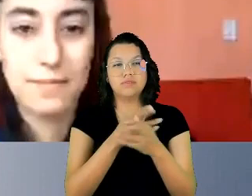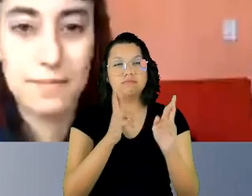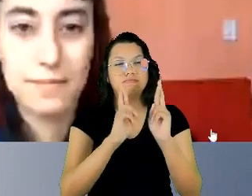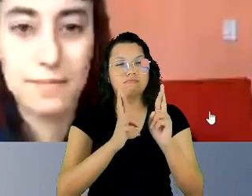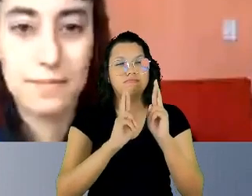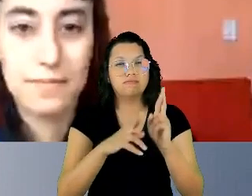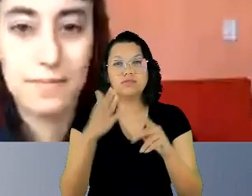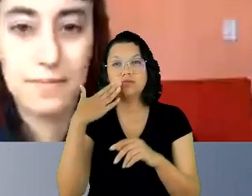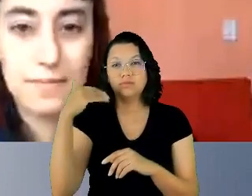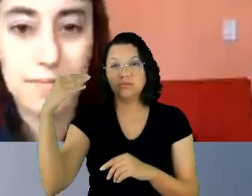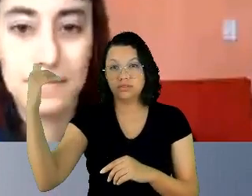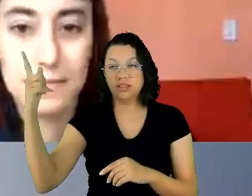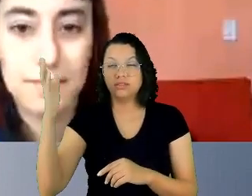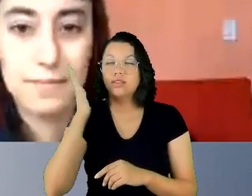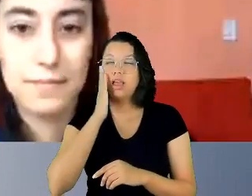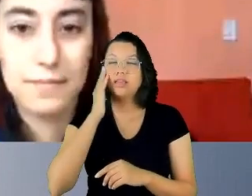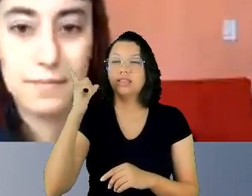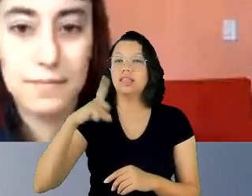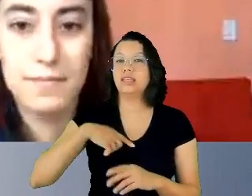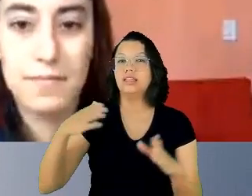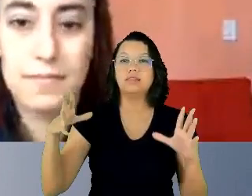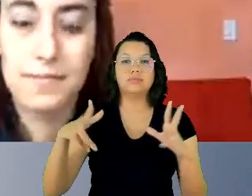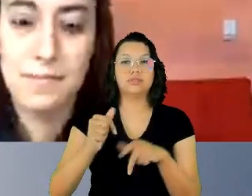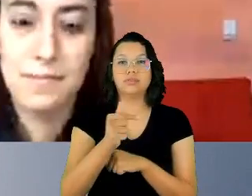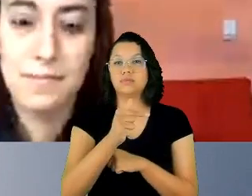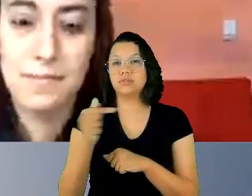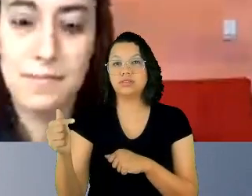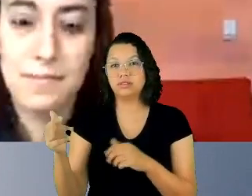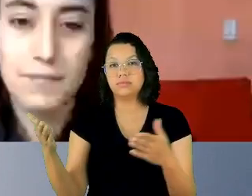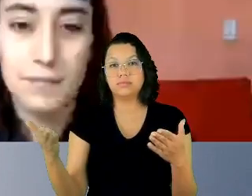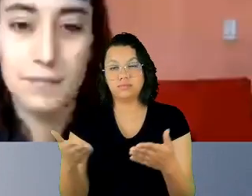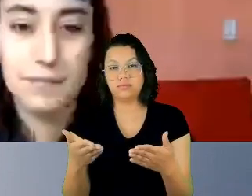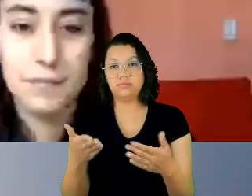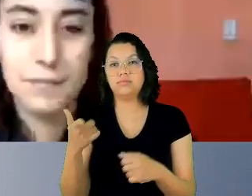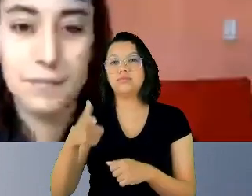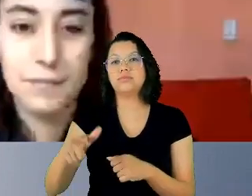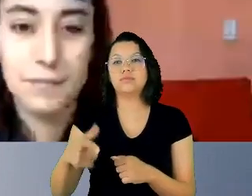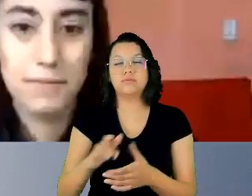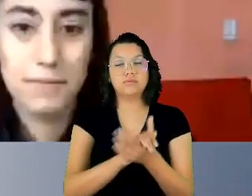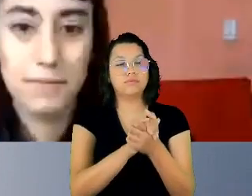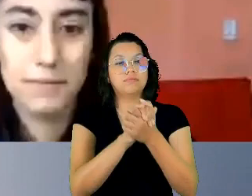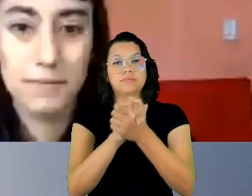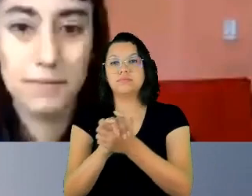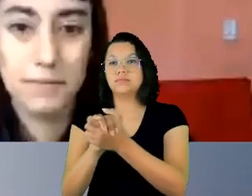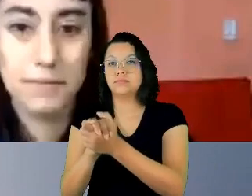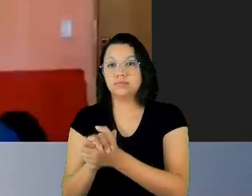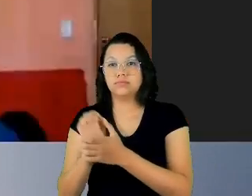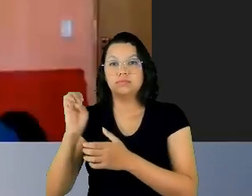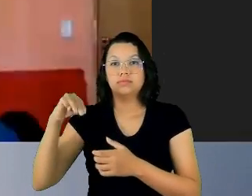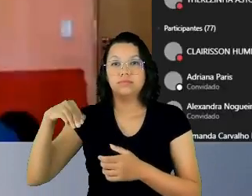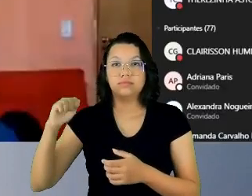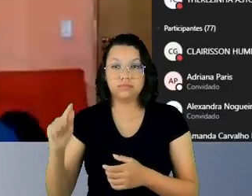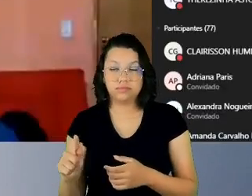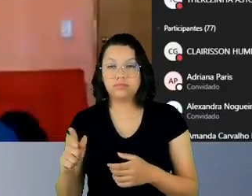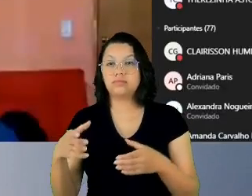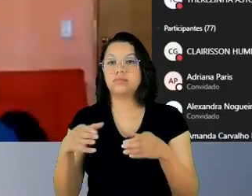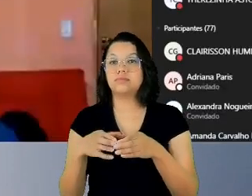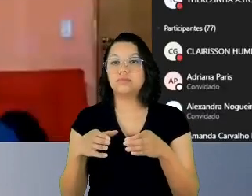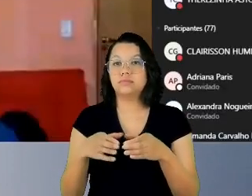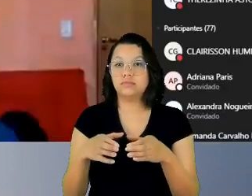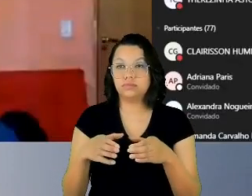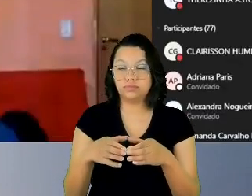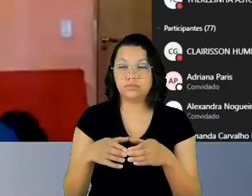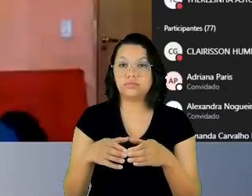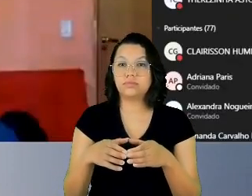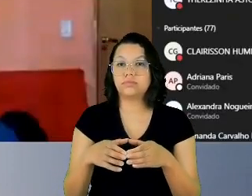e uma vez mais cumprimentando a IMAG e a comissão que são coincidentemente presididas